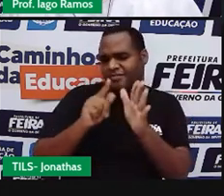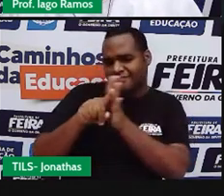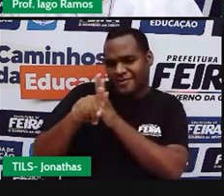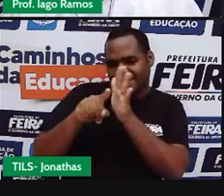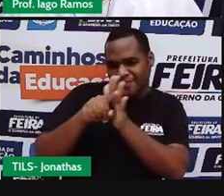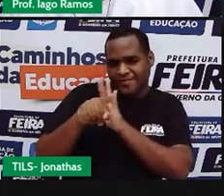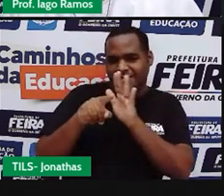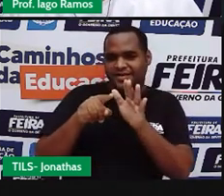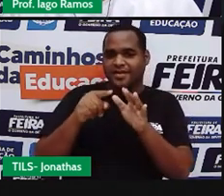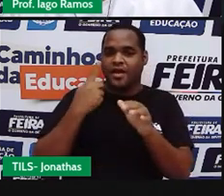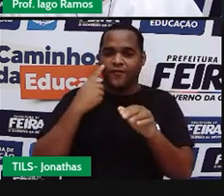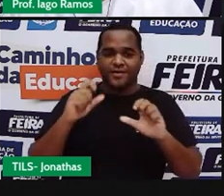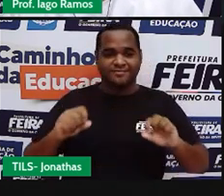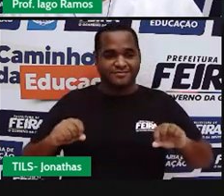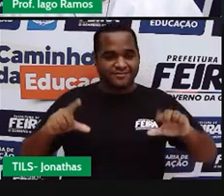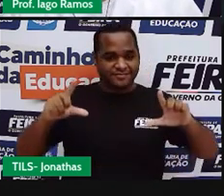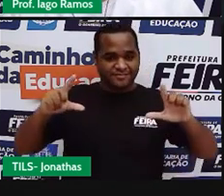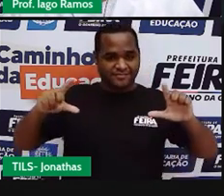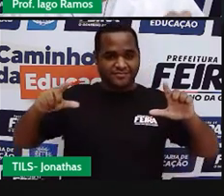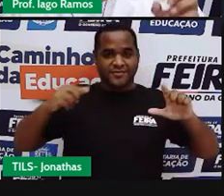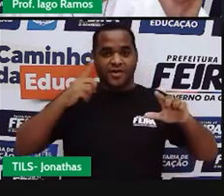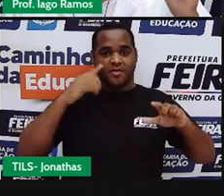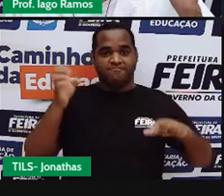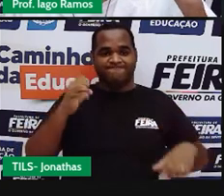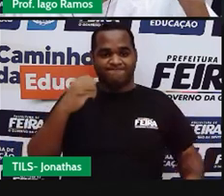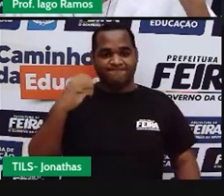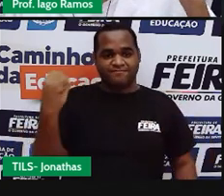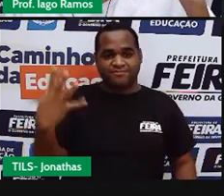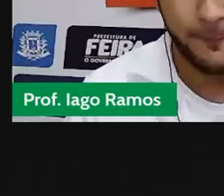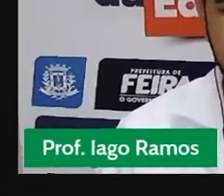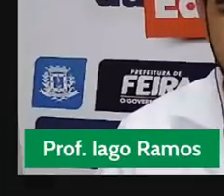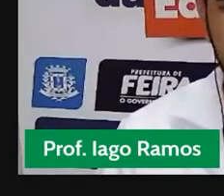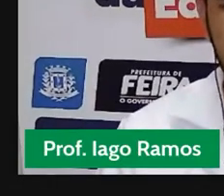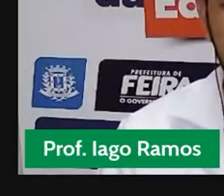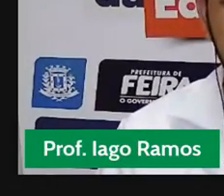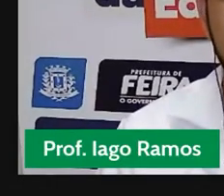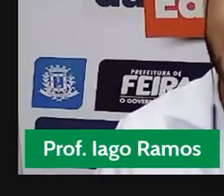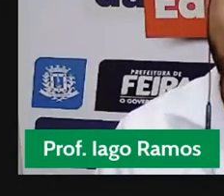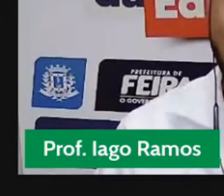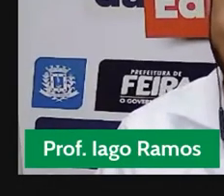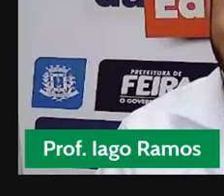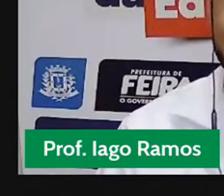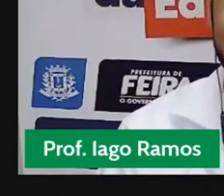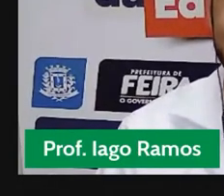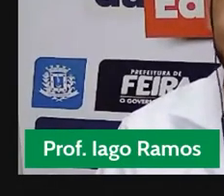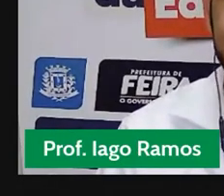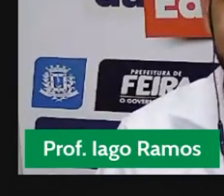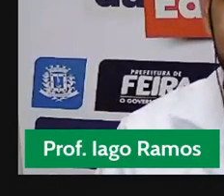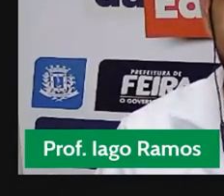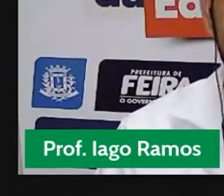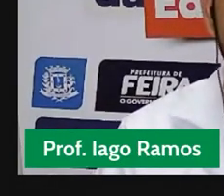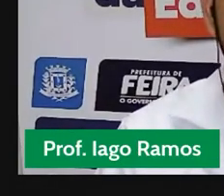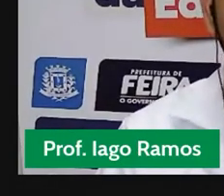que eu já vou fazer o seguinte, a mágica de novo do desaparecer na tela. Desapareceu.